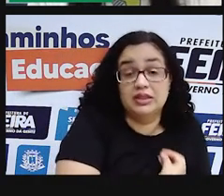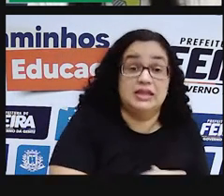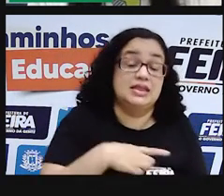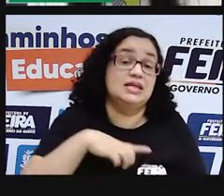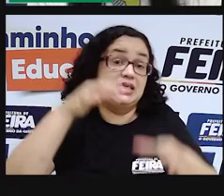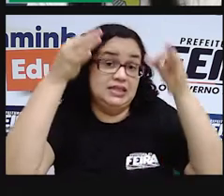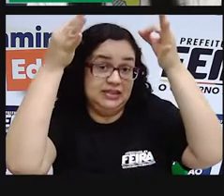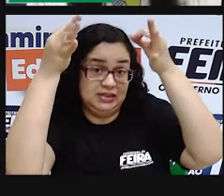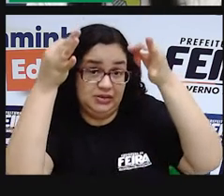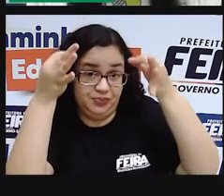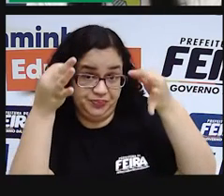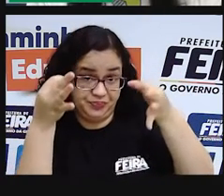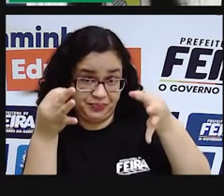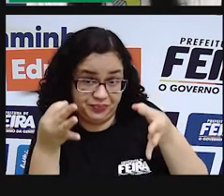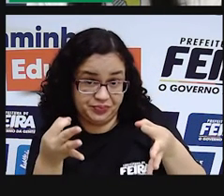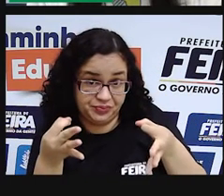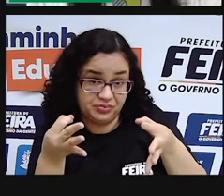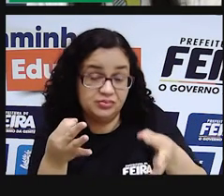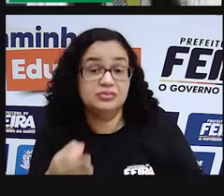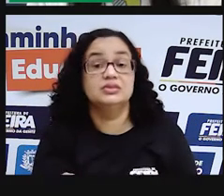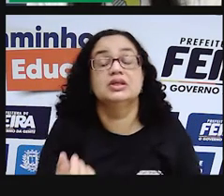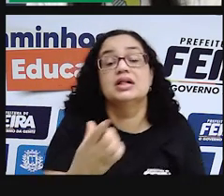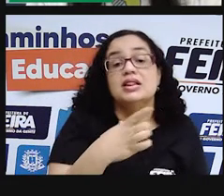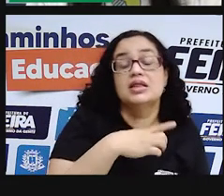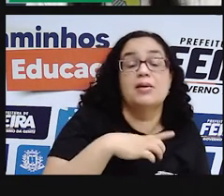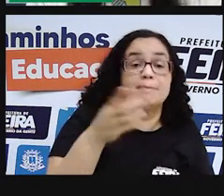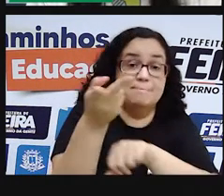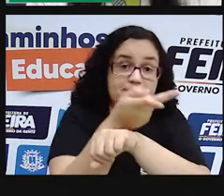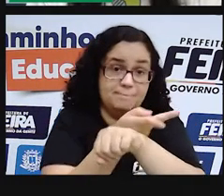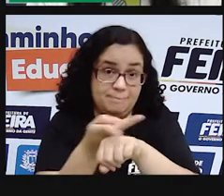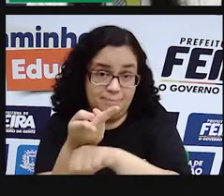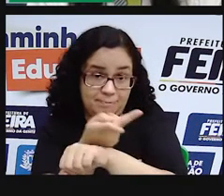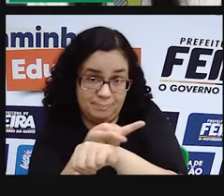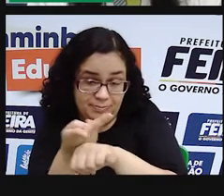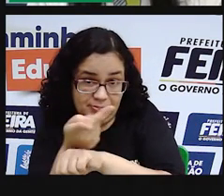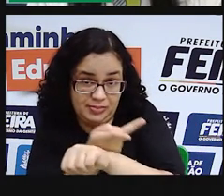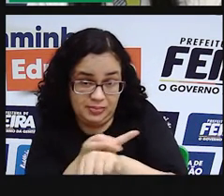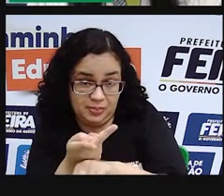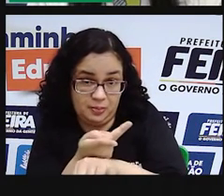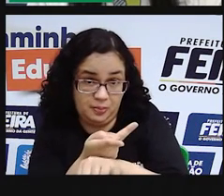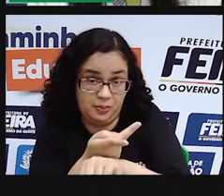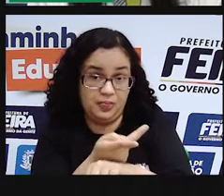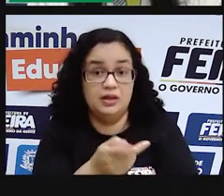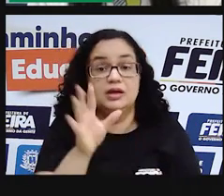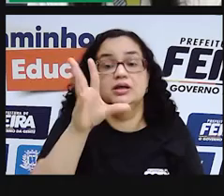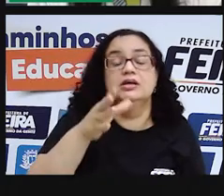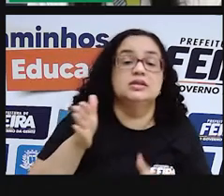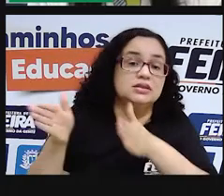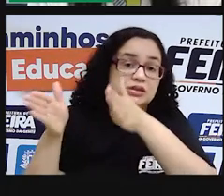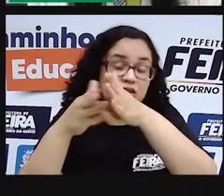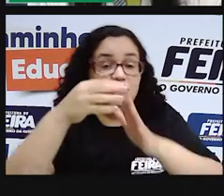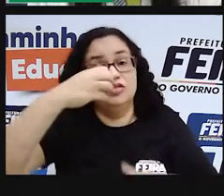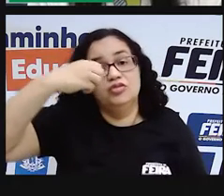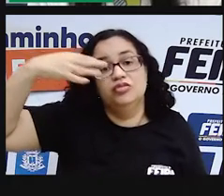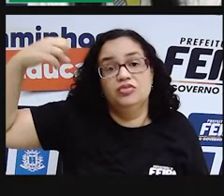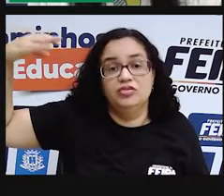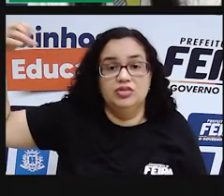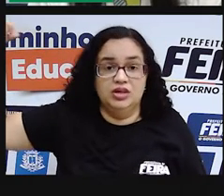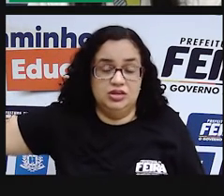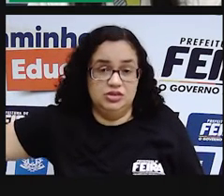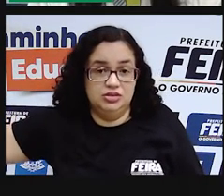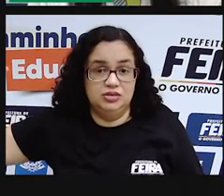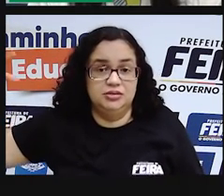de que seria ela que deveria buscar. Pegaram os pertences e seguiram viagem no mundo do mar.